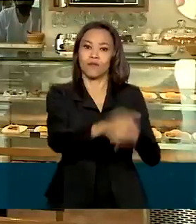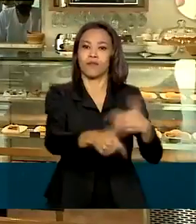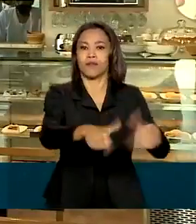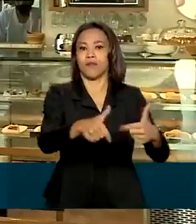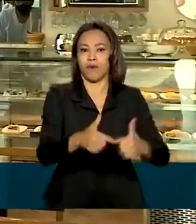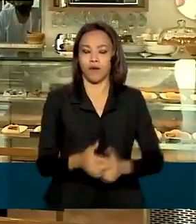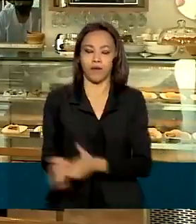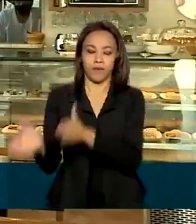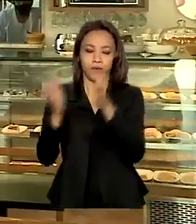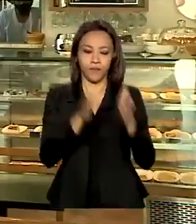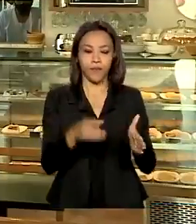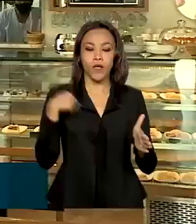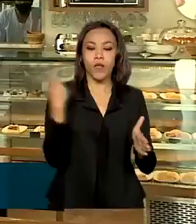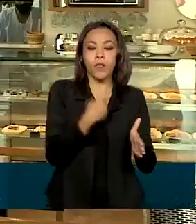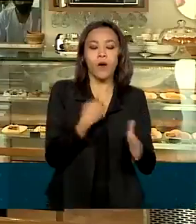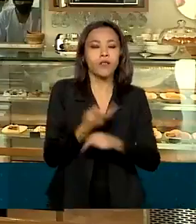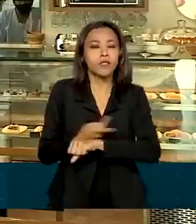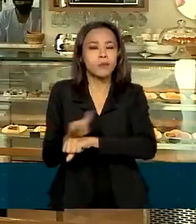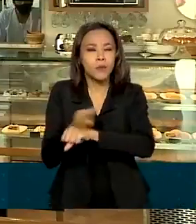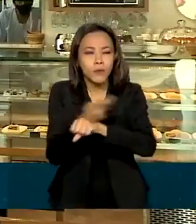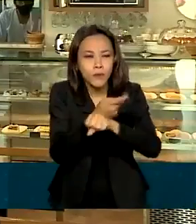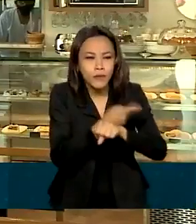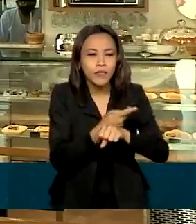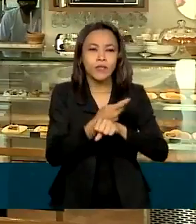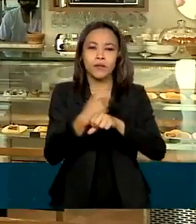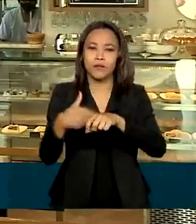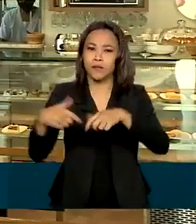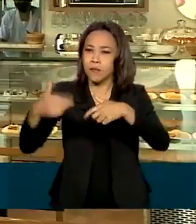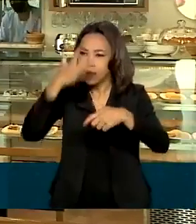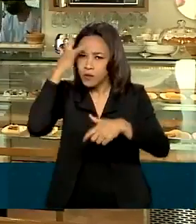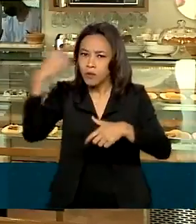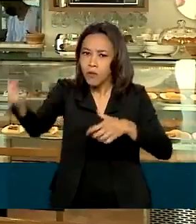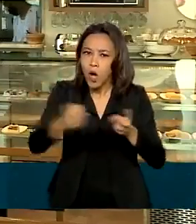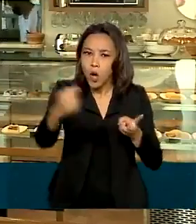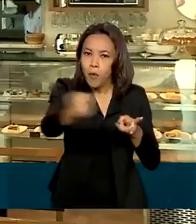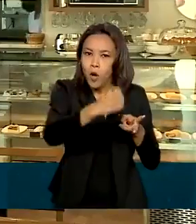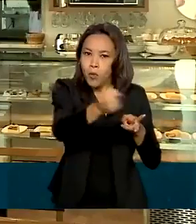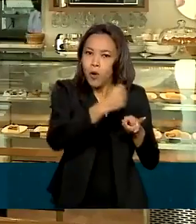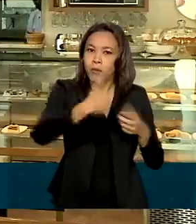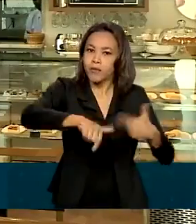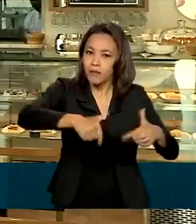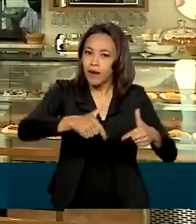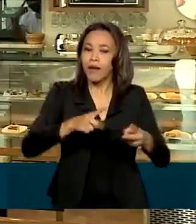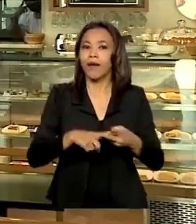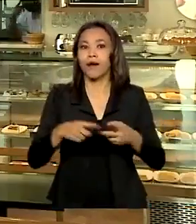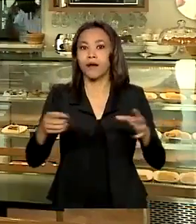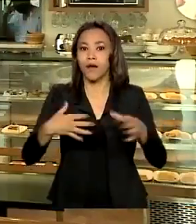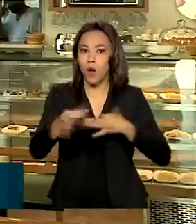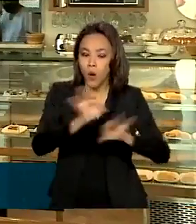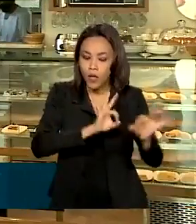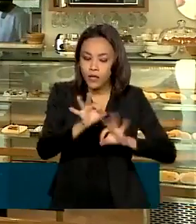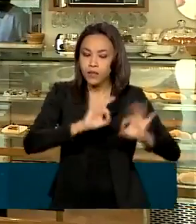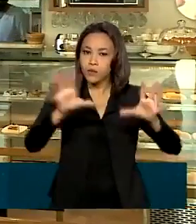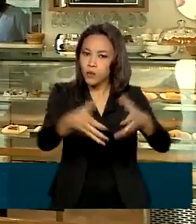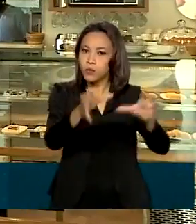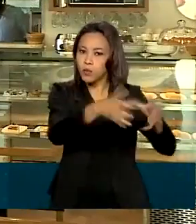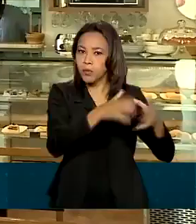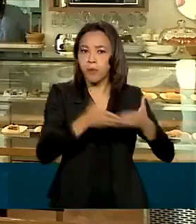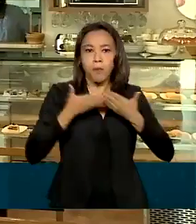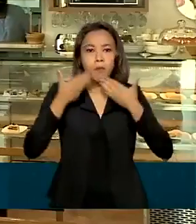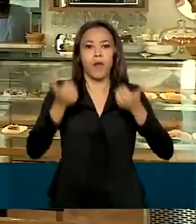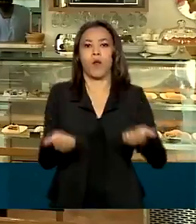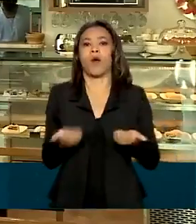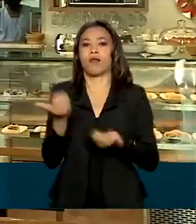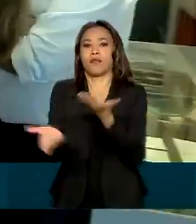buscando essa mão de obra, montando as equipes e pretendendo crescer cada vez mais para atender de cada vez melhor